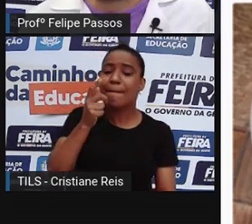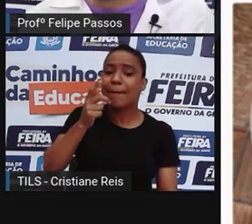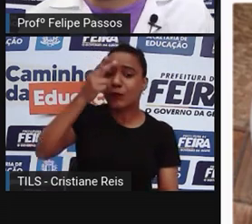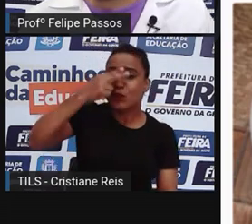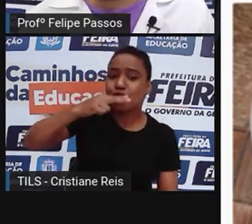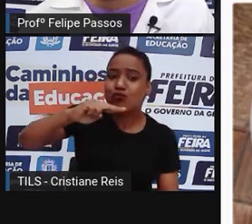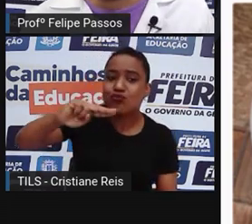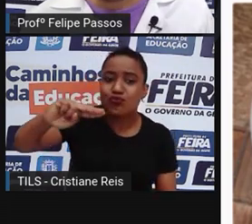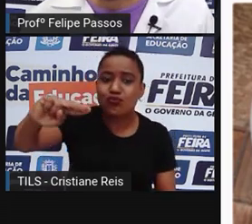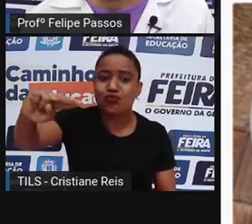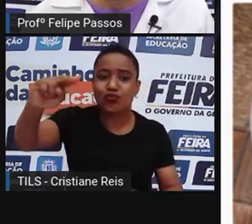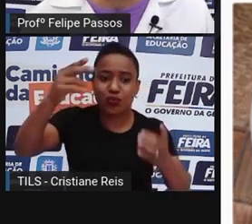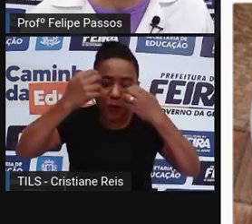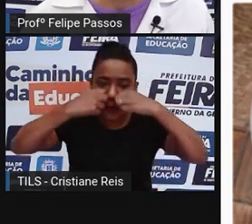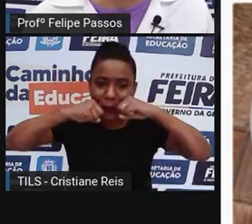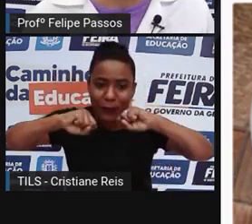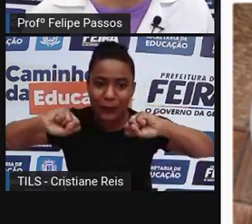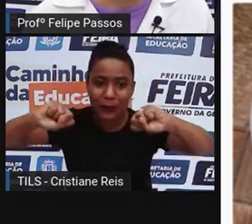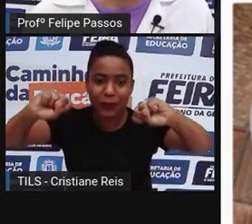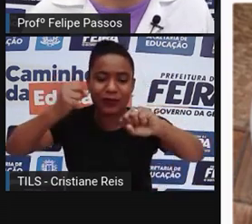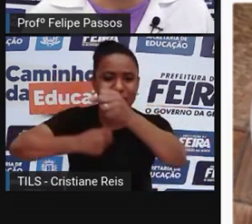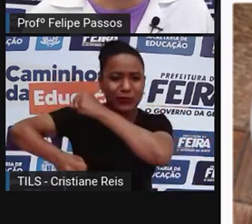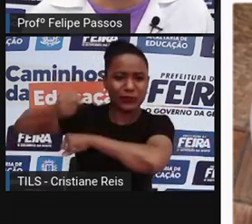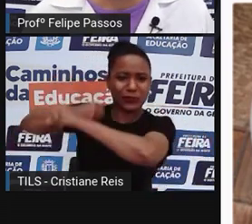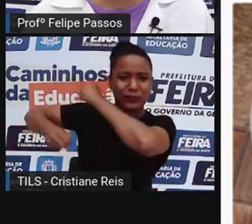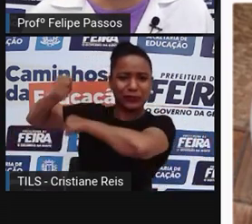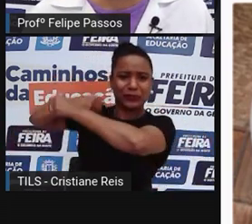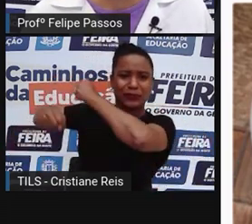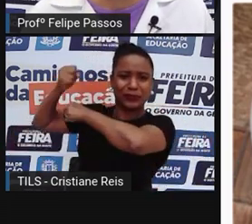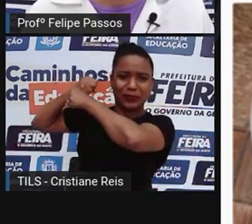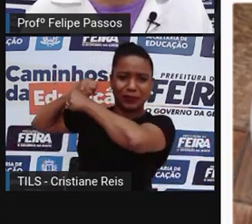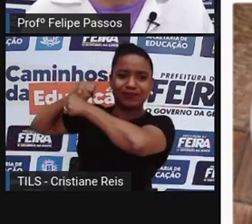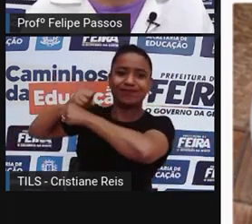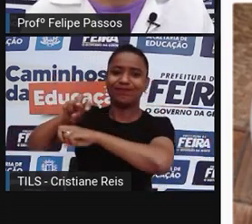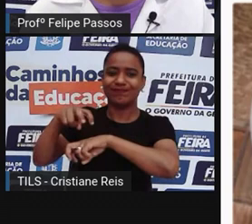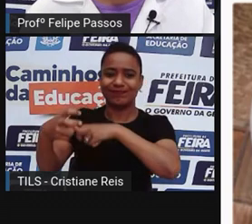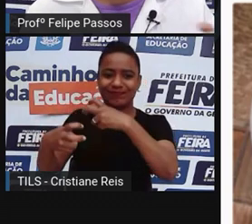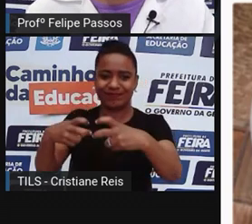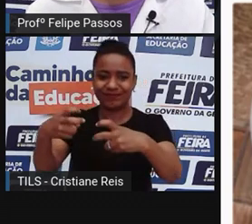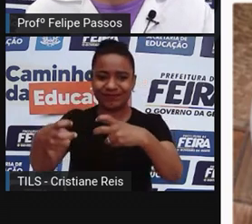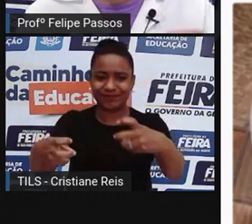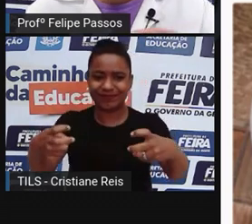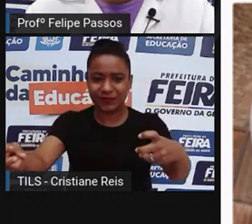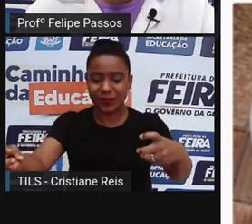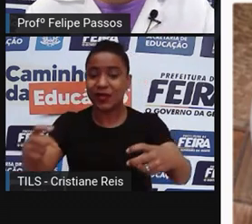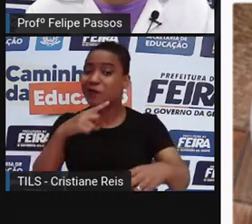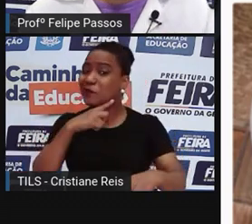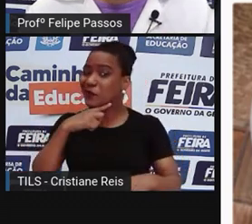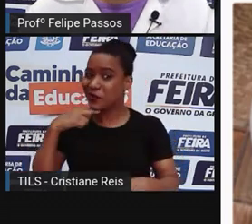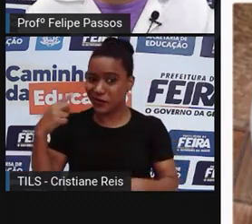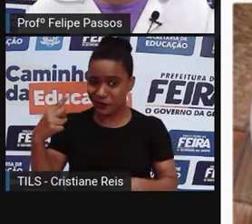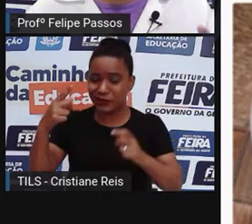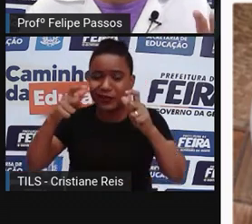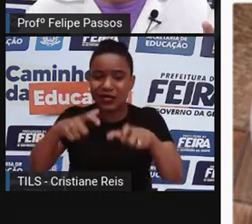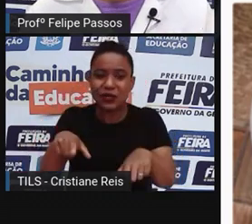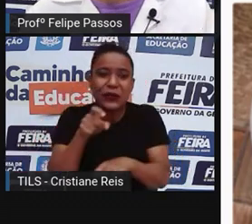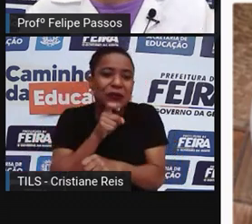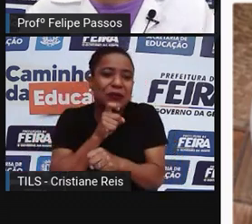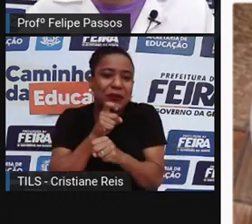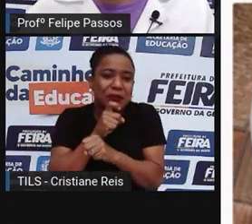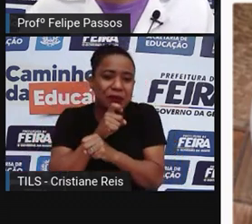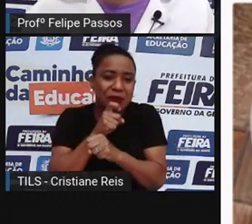animal foi bem preservado porque muitos deles morreram em locais gelados. Então, tem corpos inteirinhos dele lá,